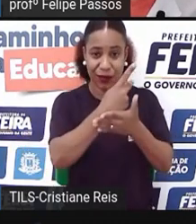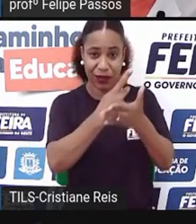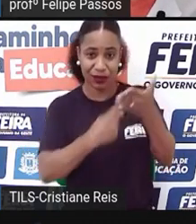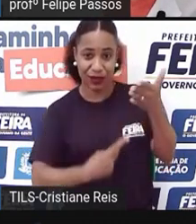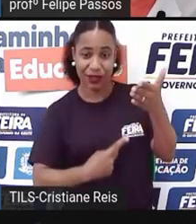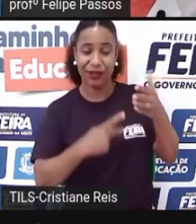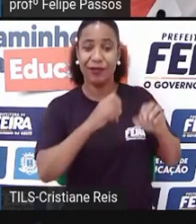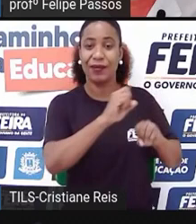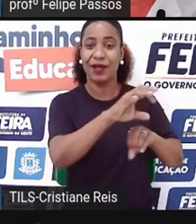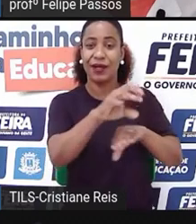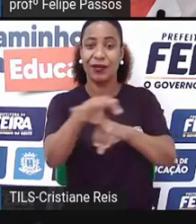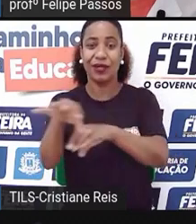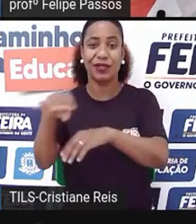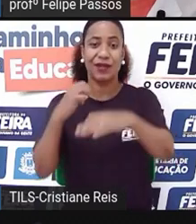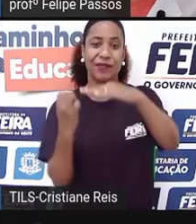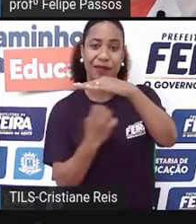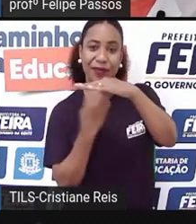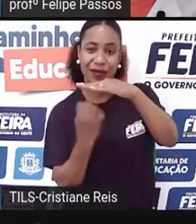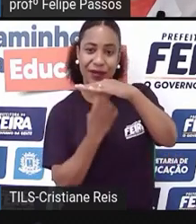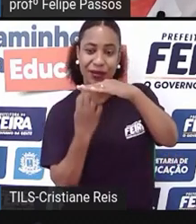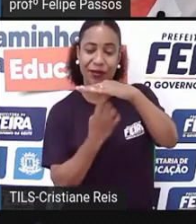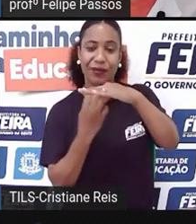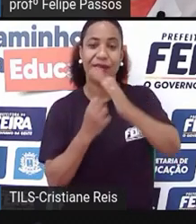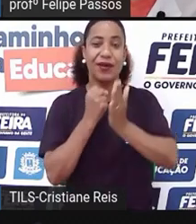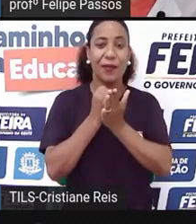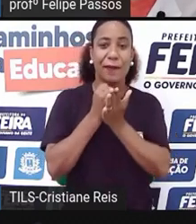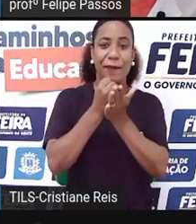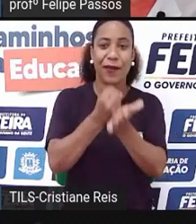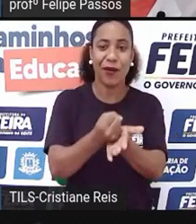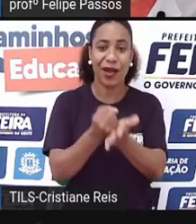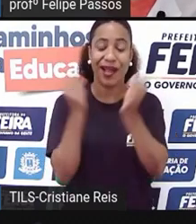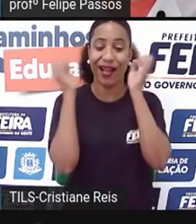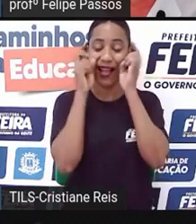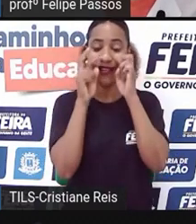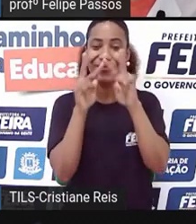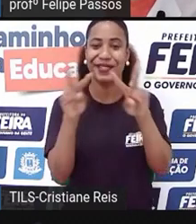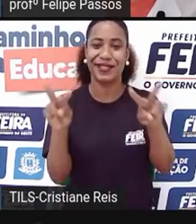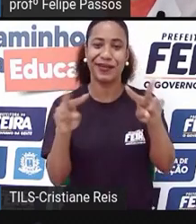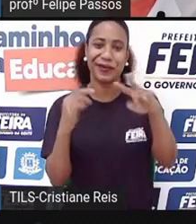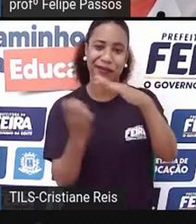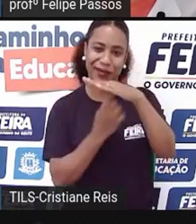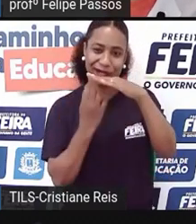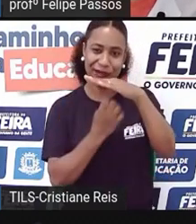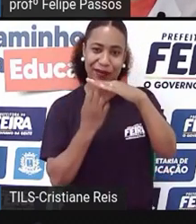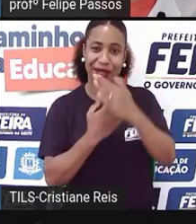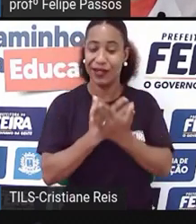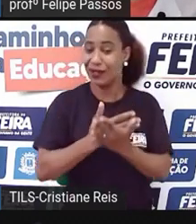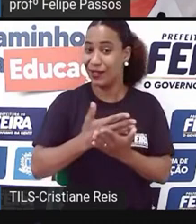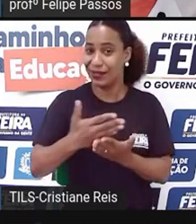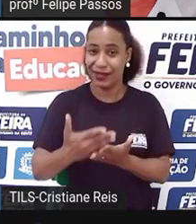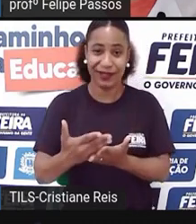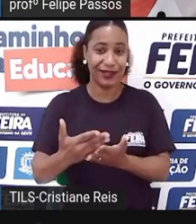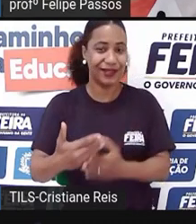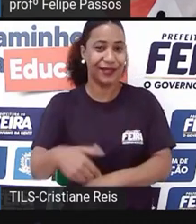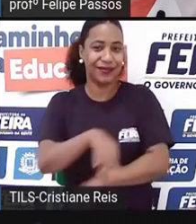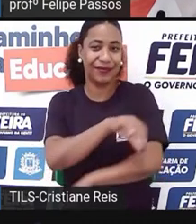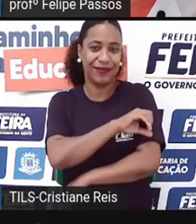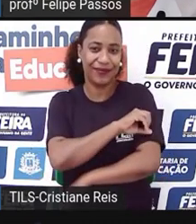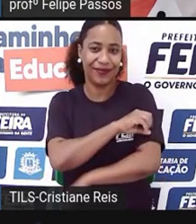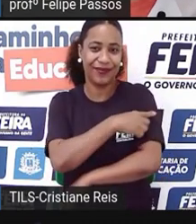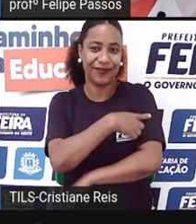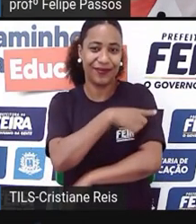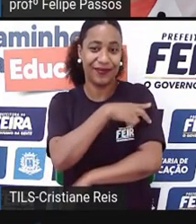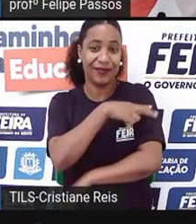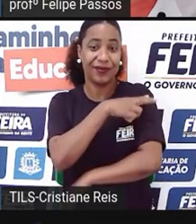que é apoiar essa visão empreendedora desde as séries iniciais. Então, é um processo